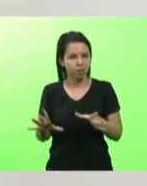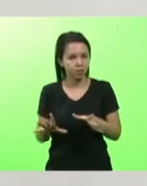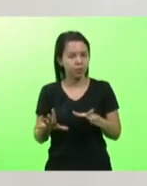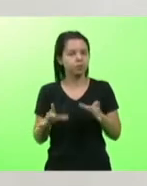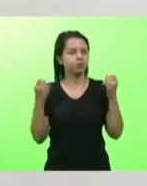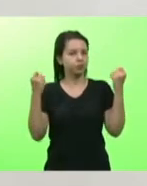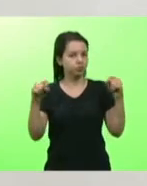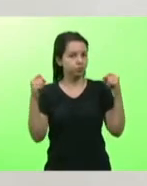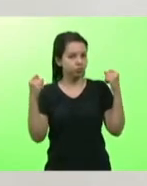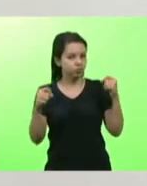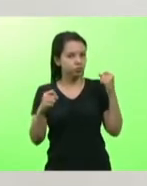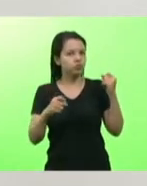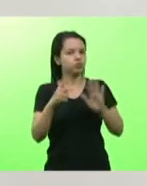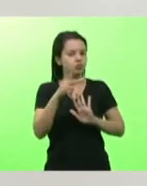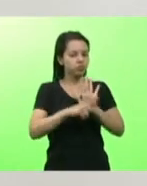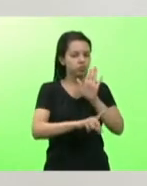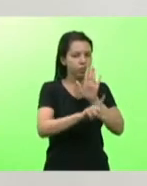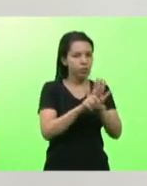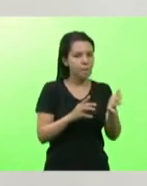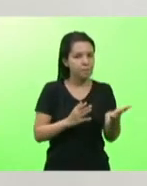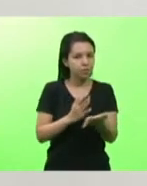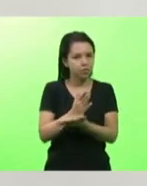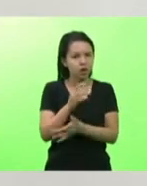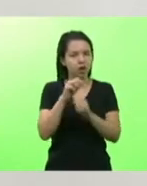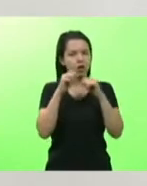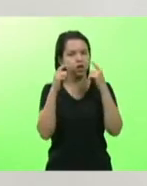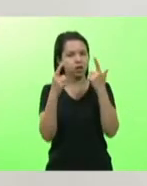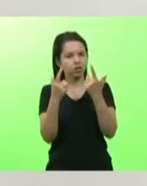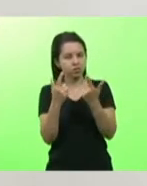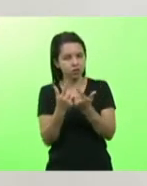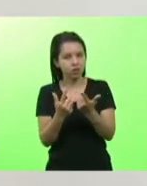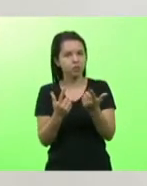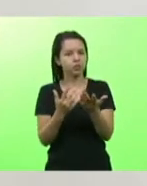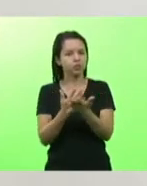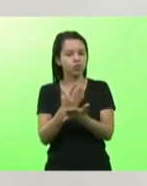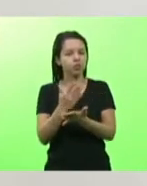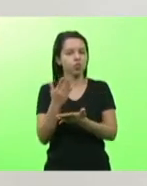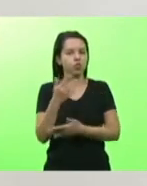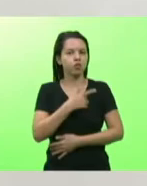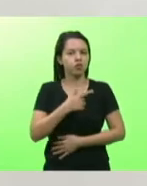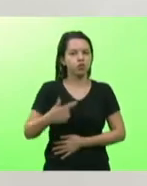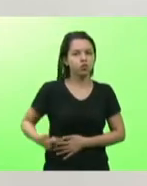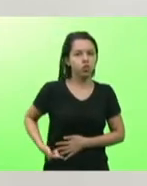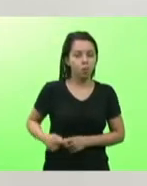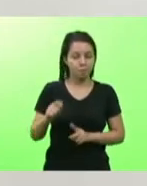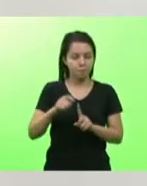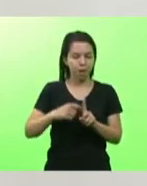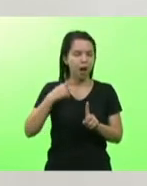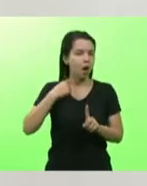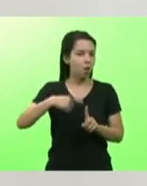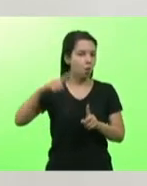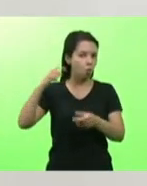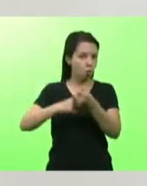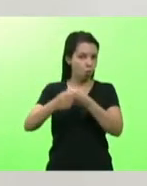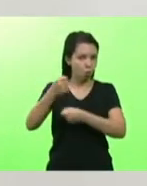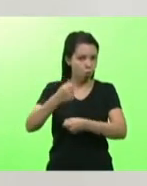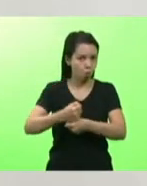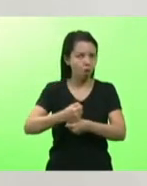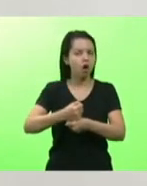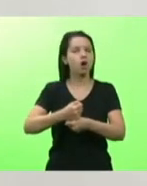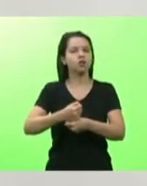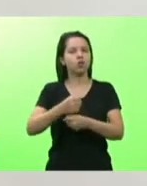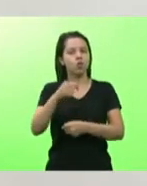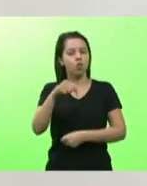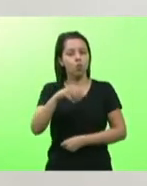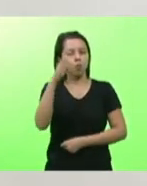aprovado pela casa sancionado pelo governador em maio do ano passado e isso se tornou uma referência para o Brasil talvez muitos dos